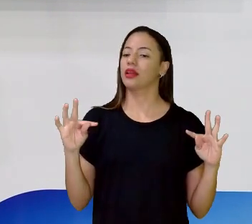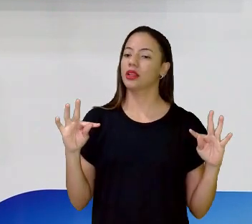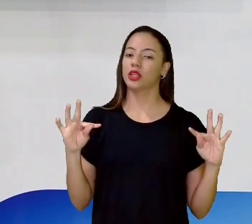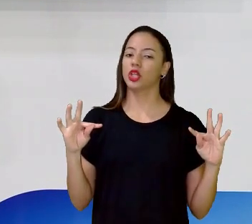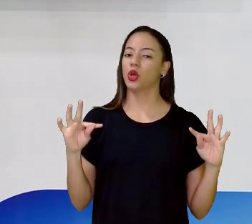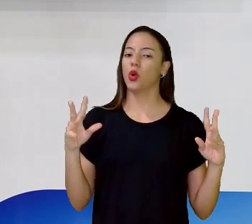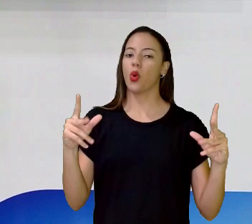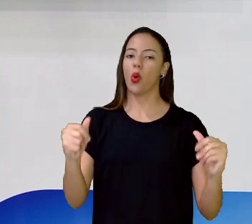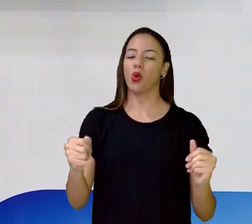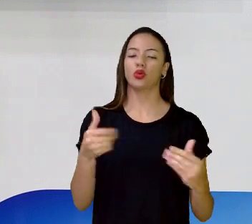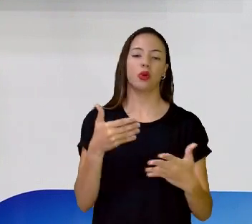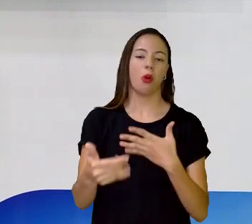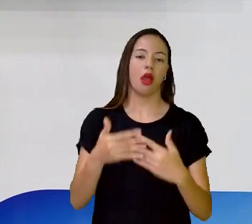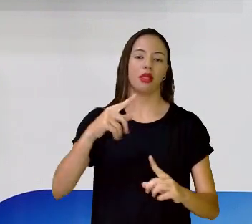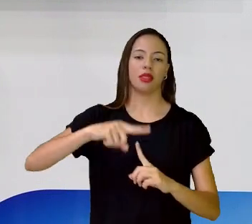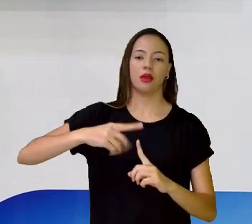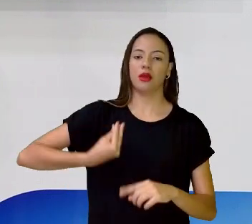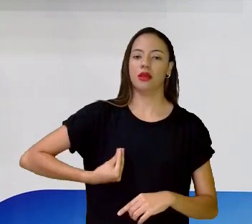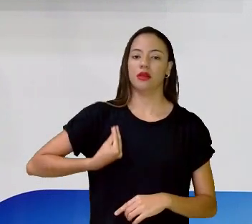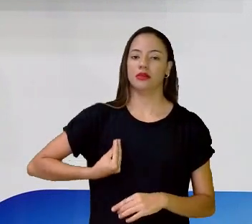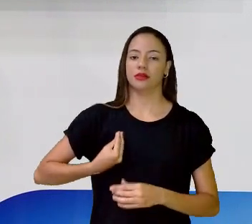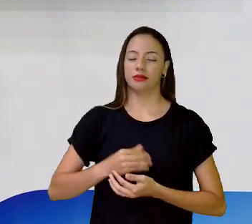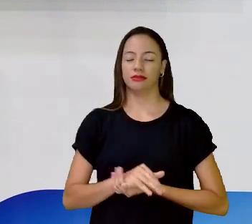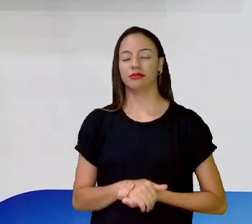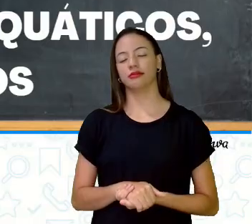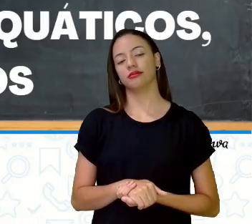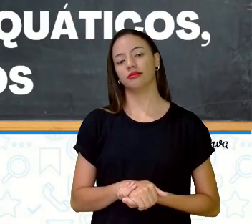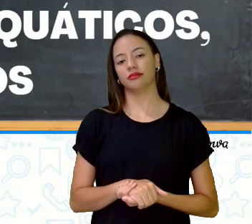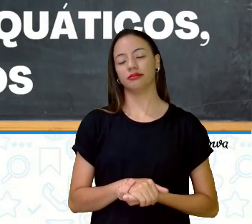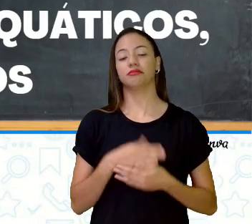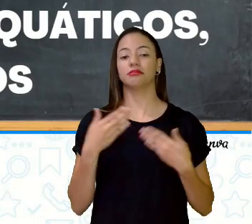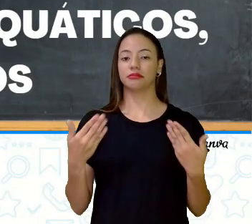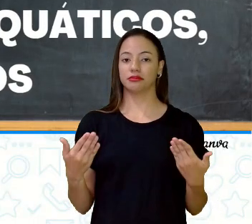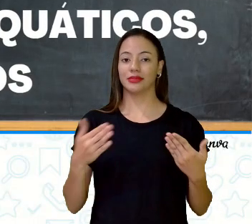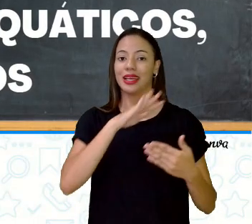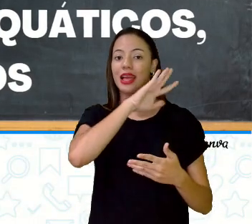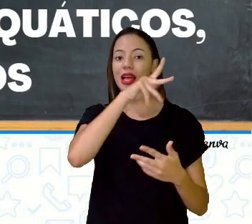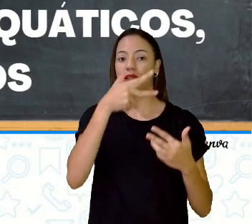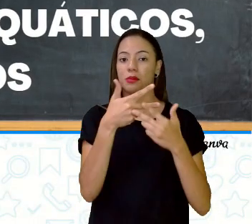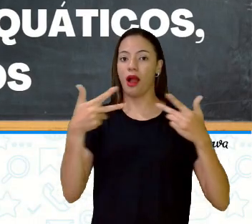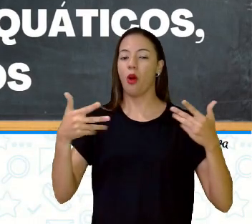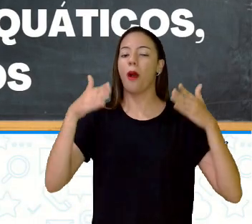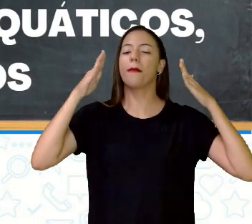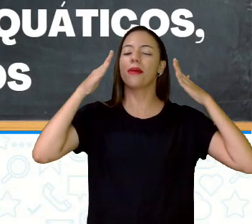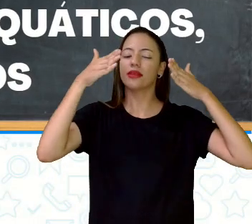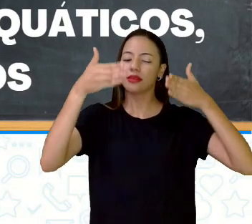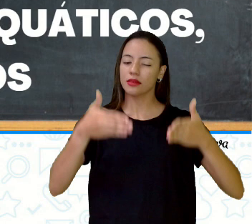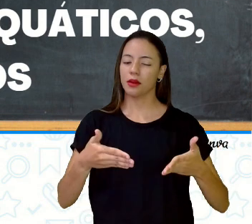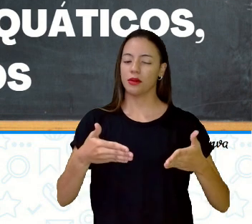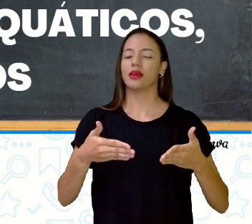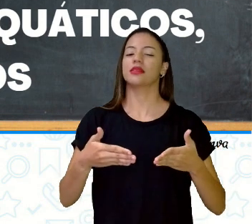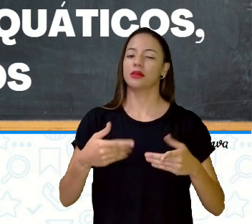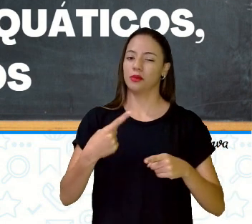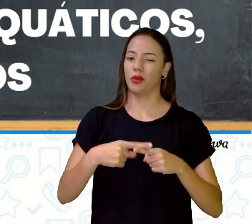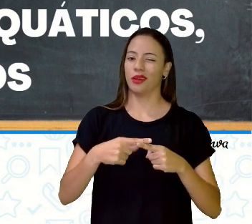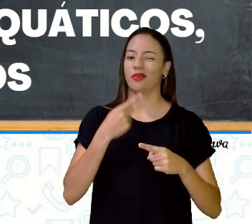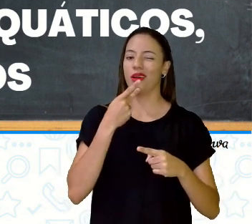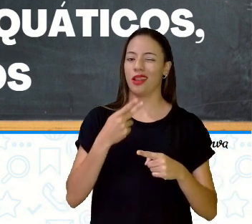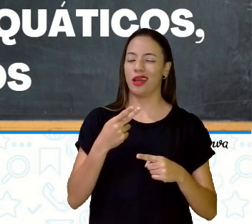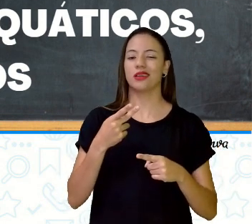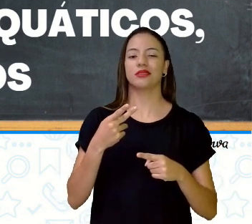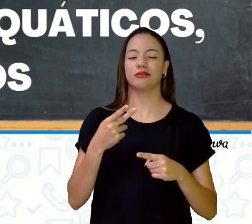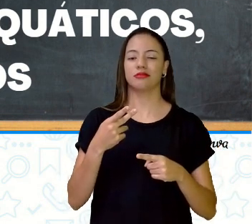os seres vivos. Tá certo? Aí, os animais em específico, já que a gente tem falado bastante sobre fauna,